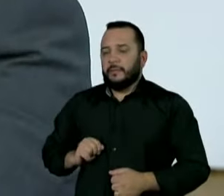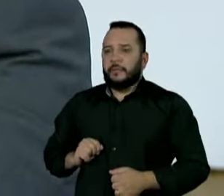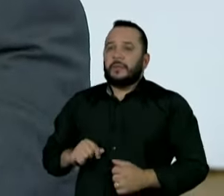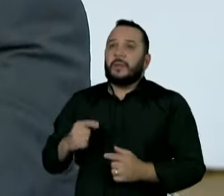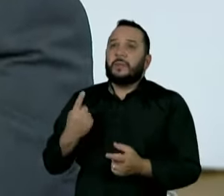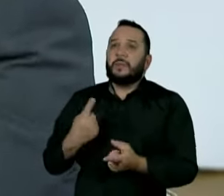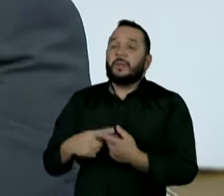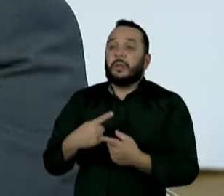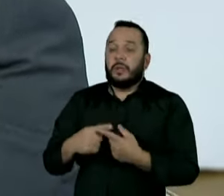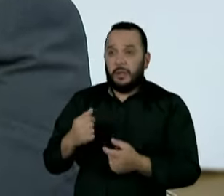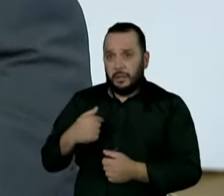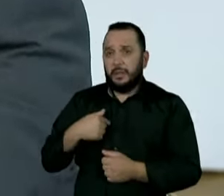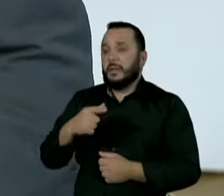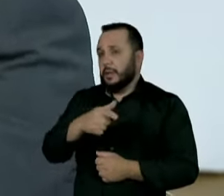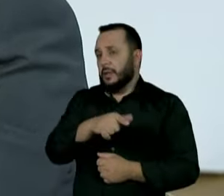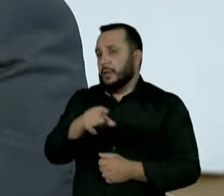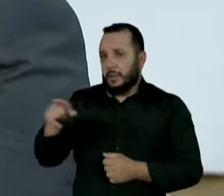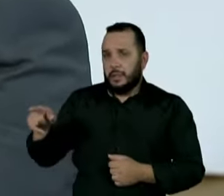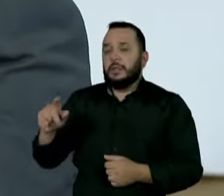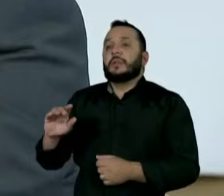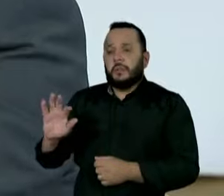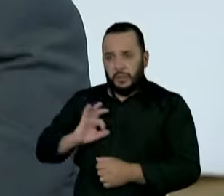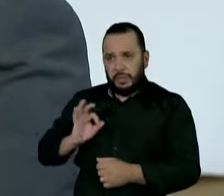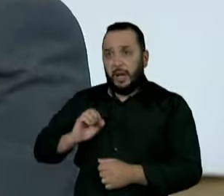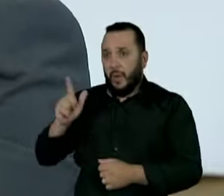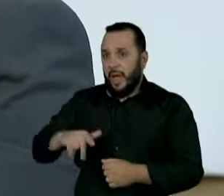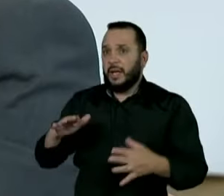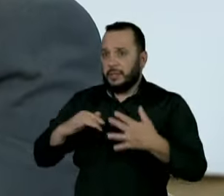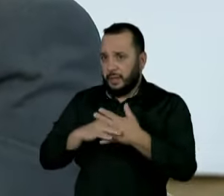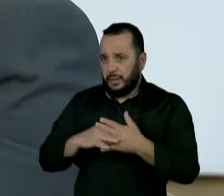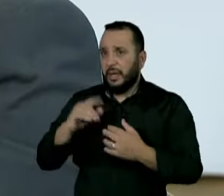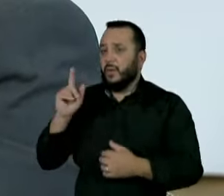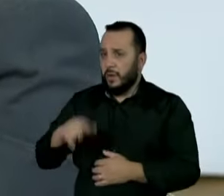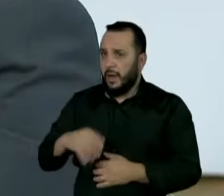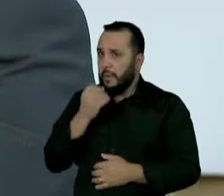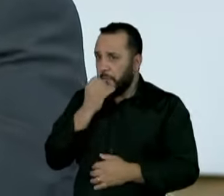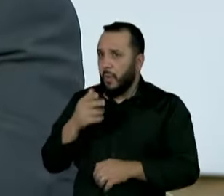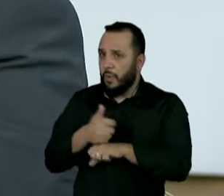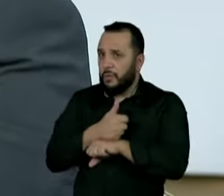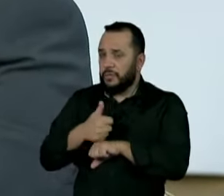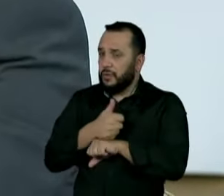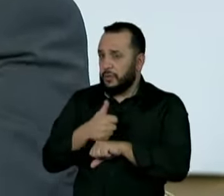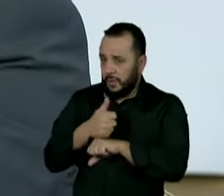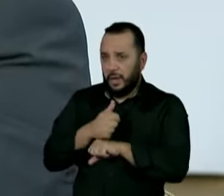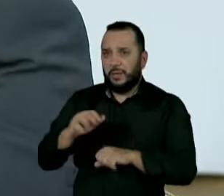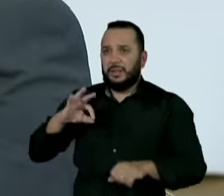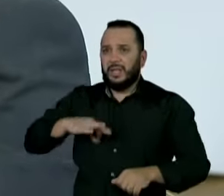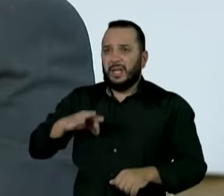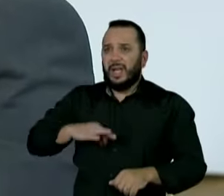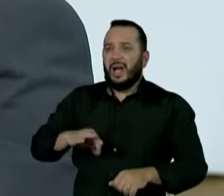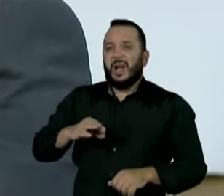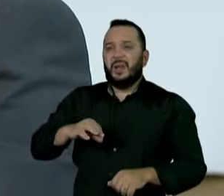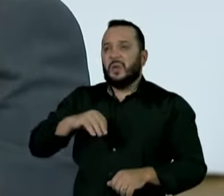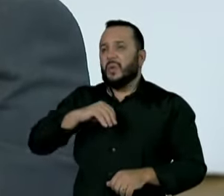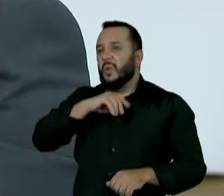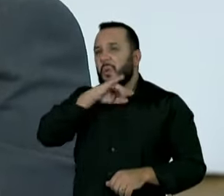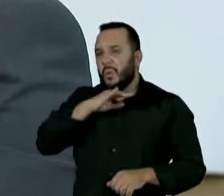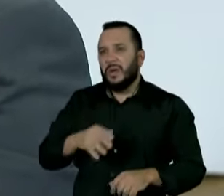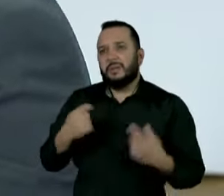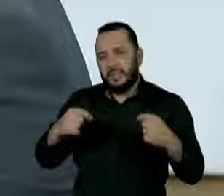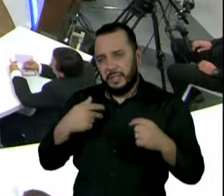responsável, é bom profissional, extremamente mal remunerada e deveria ter muito mais atenção do que tem.